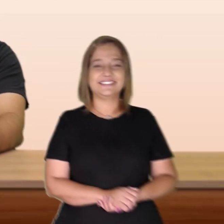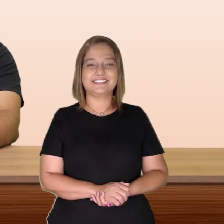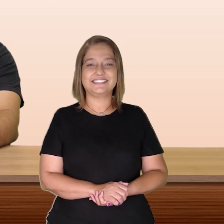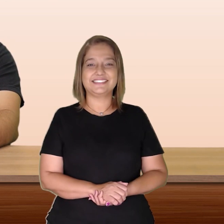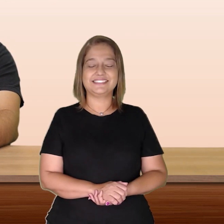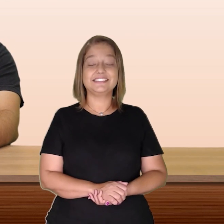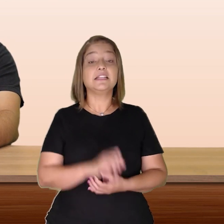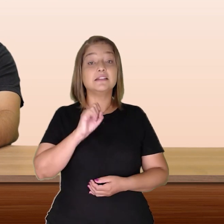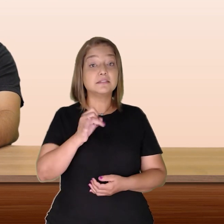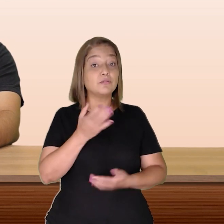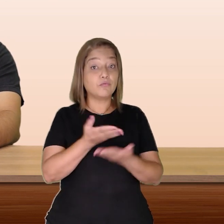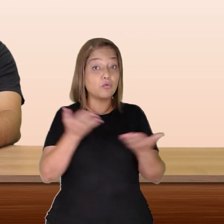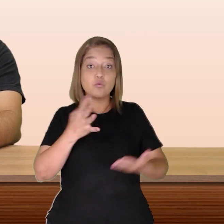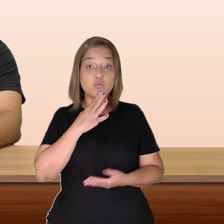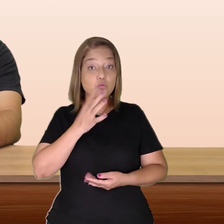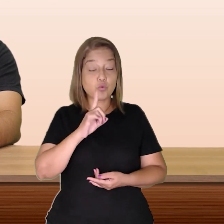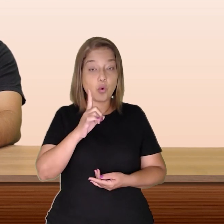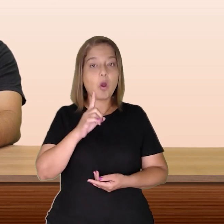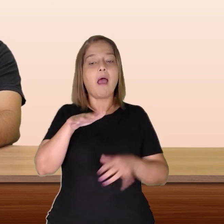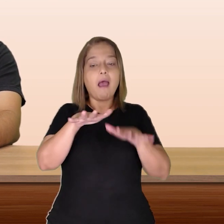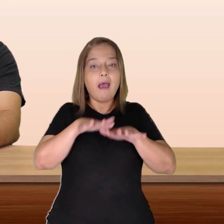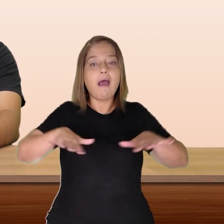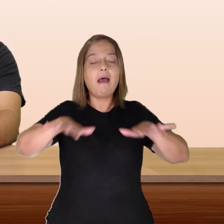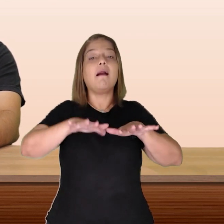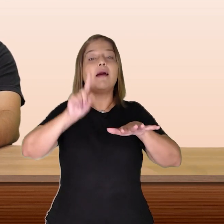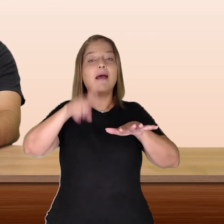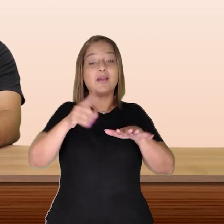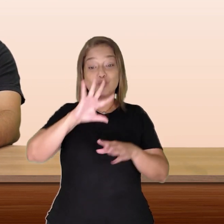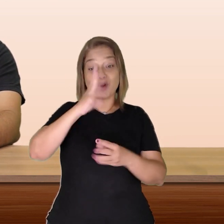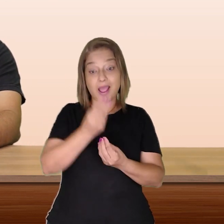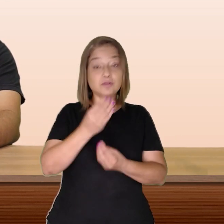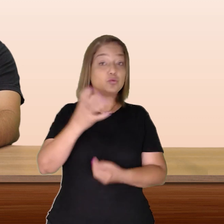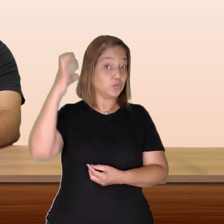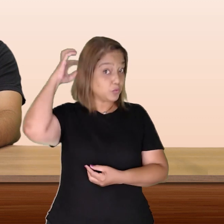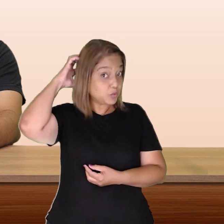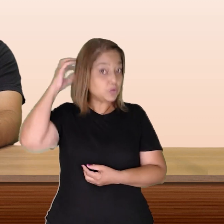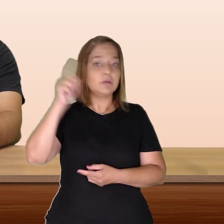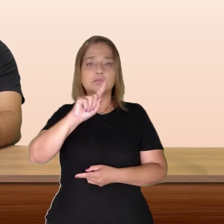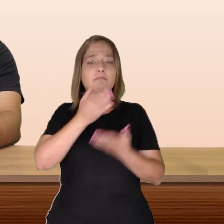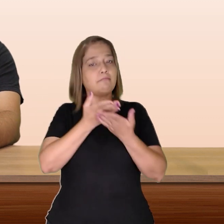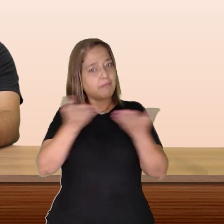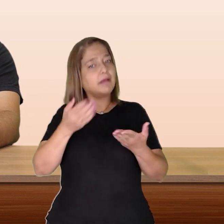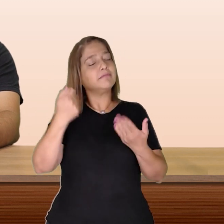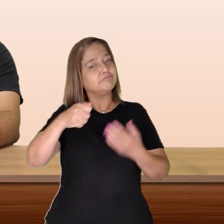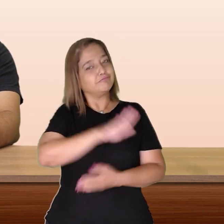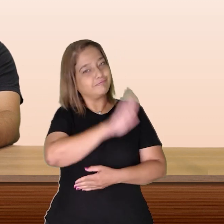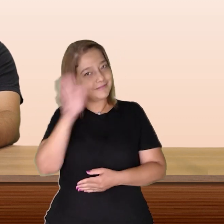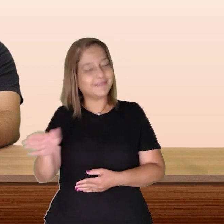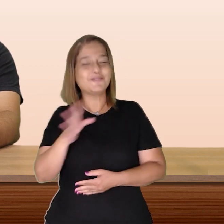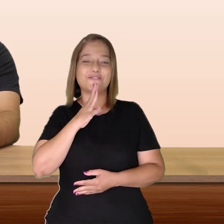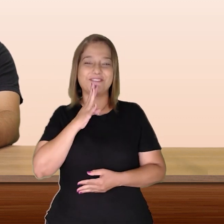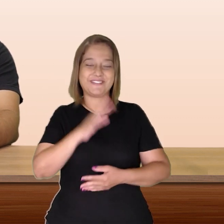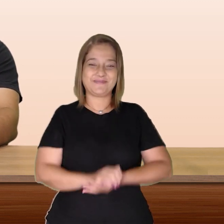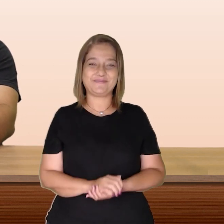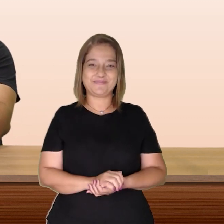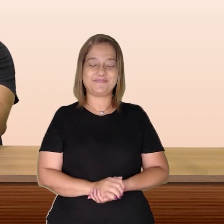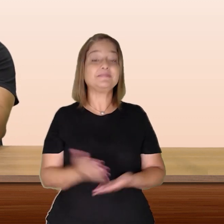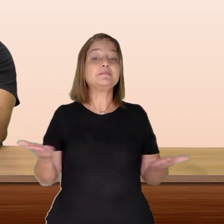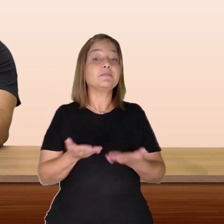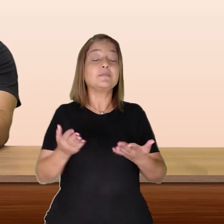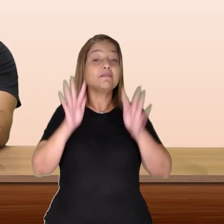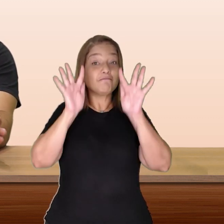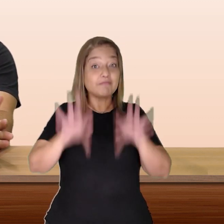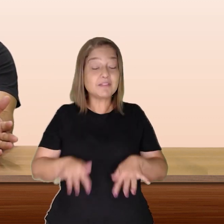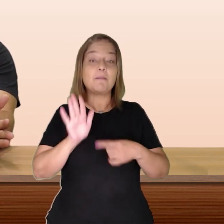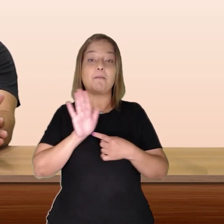Se você ainda não conhece a Vila Cultural Cora Coralina, não perca essa oportunidade. E para fechar o nosso